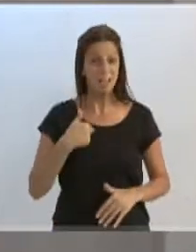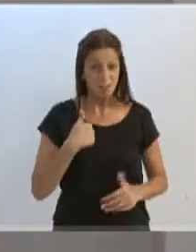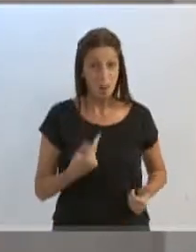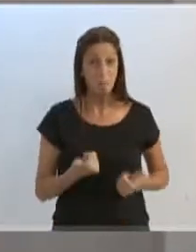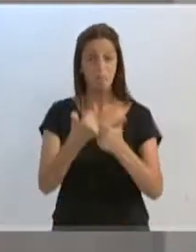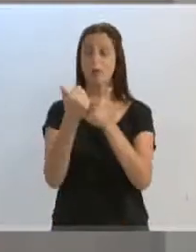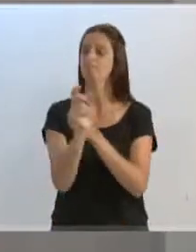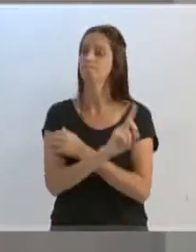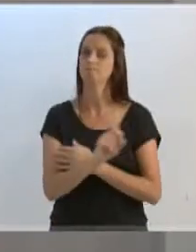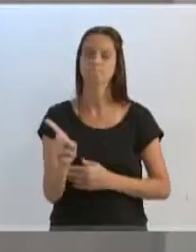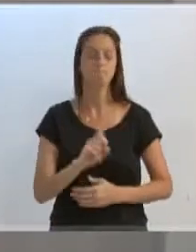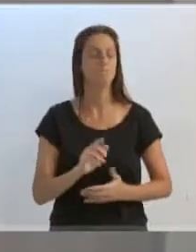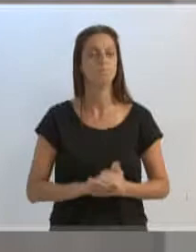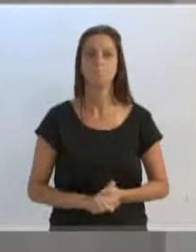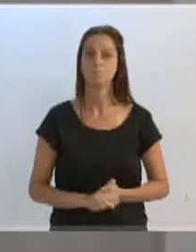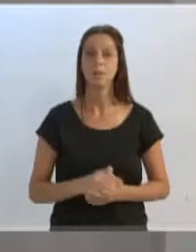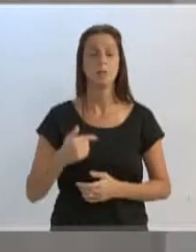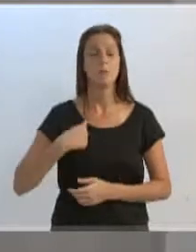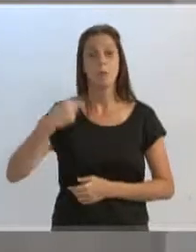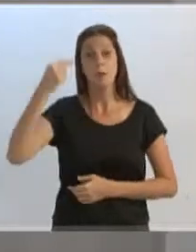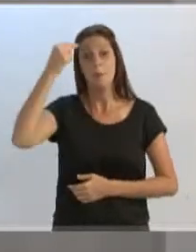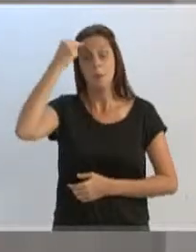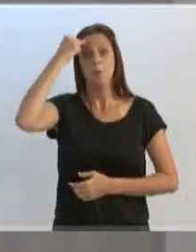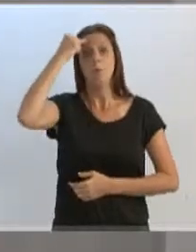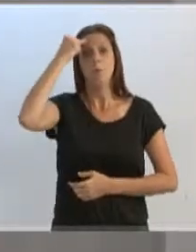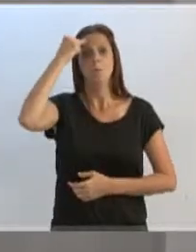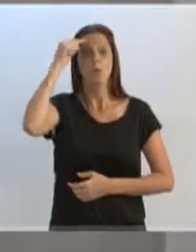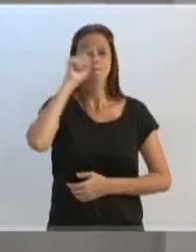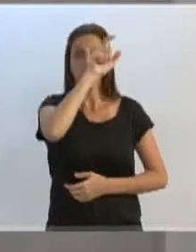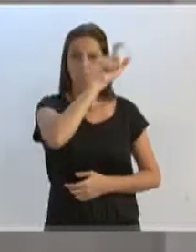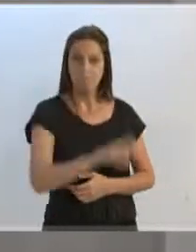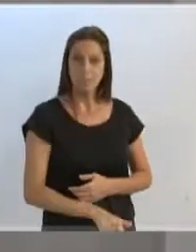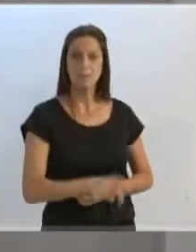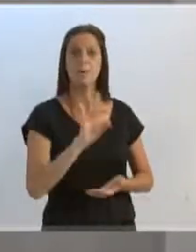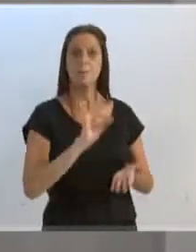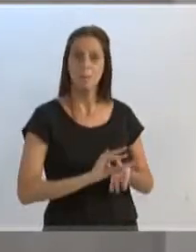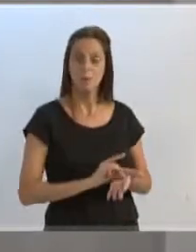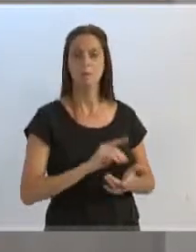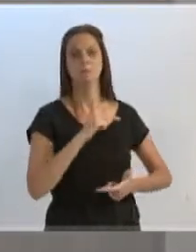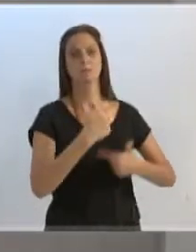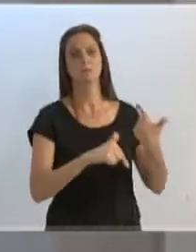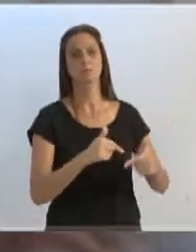sentido. e, com pensamento, nos trabalhadores, nos trabalhadores, o meu voto foi não.